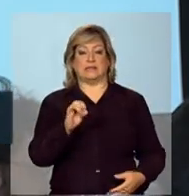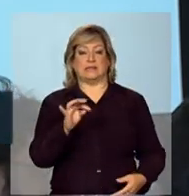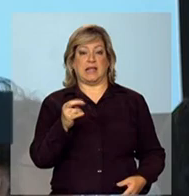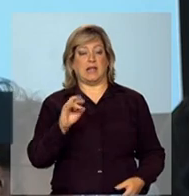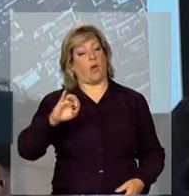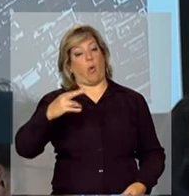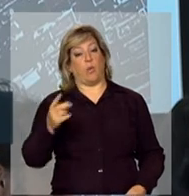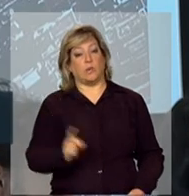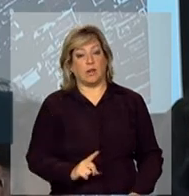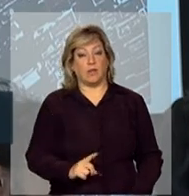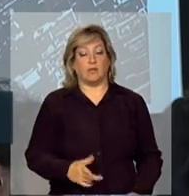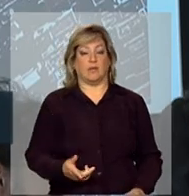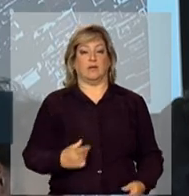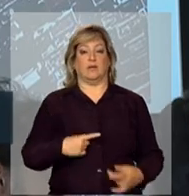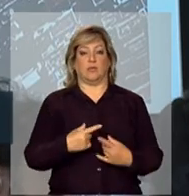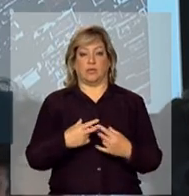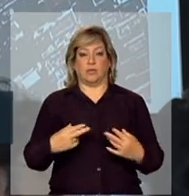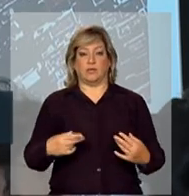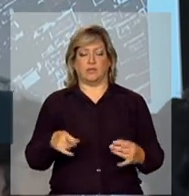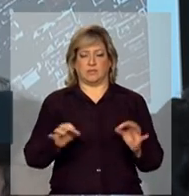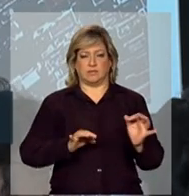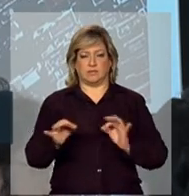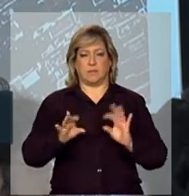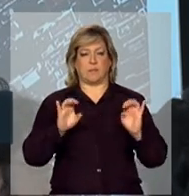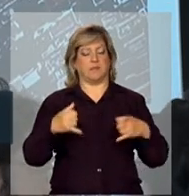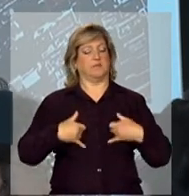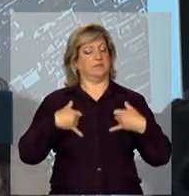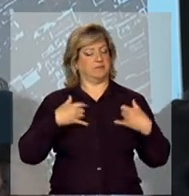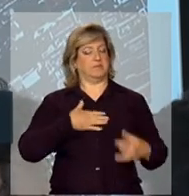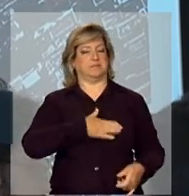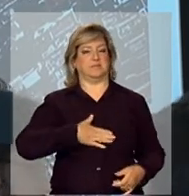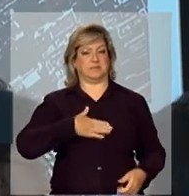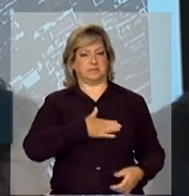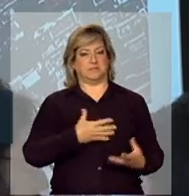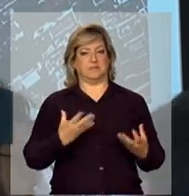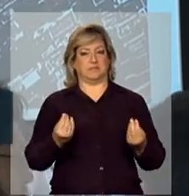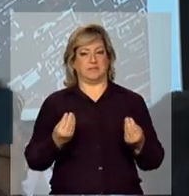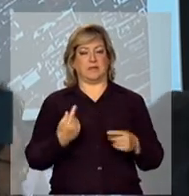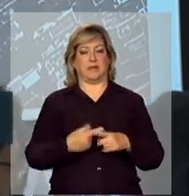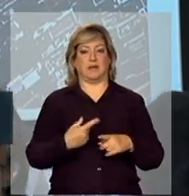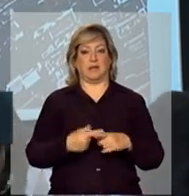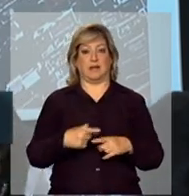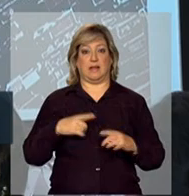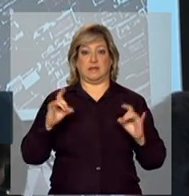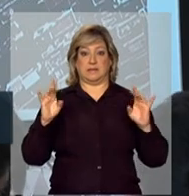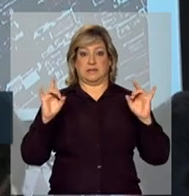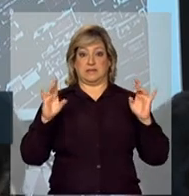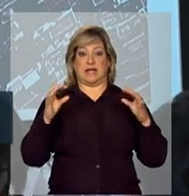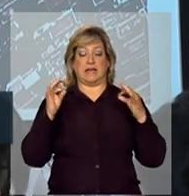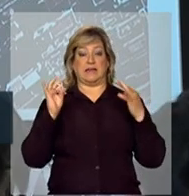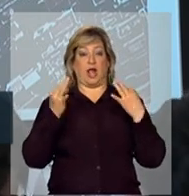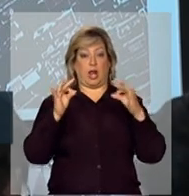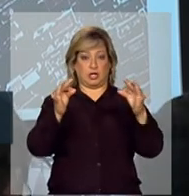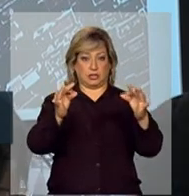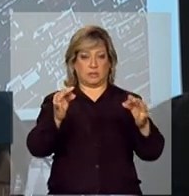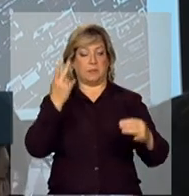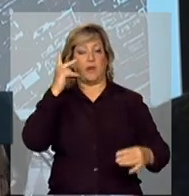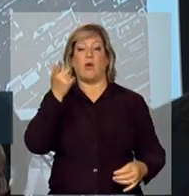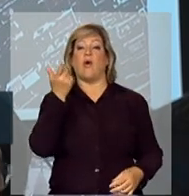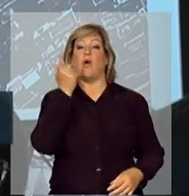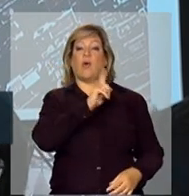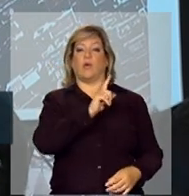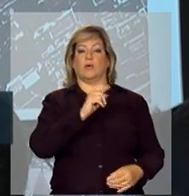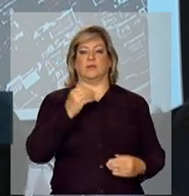nós estamos com um trabalho muito elaborado que nos orgulha muito, porque nós estamos usando de alta tecnologia para conseguir